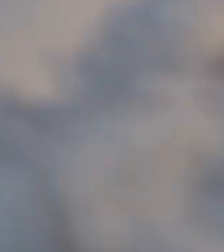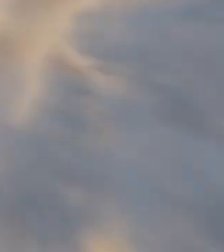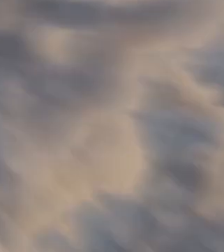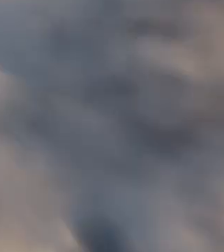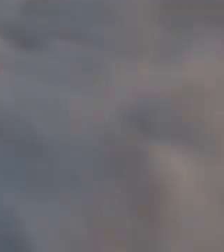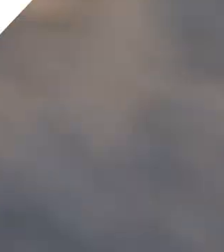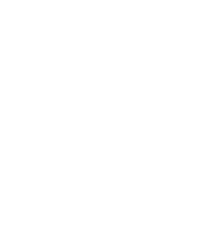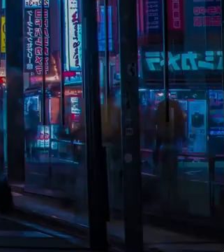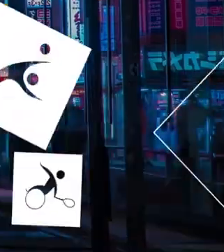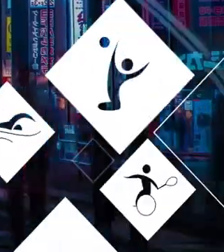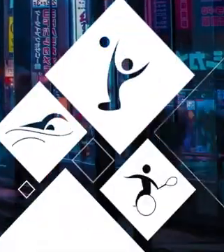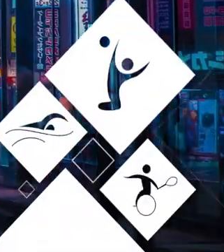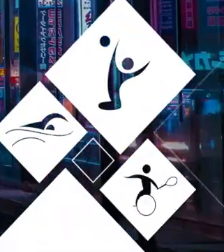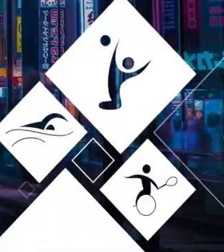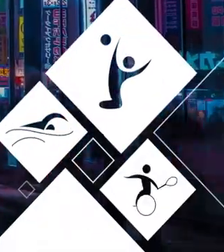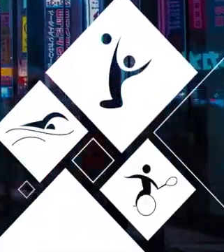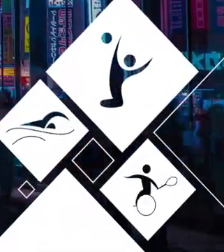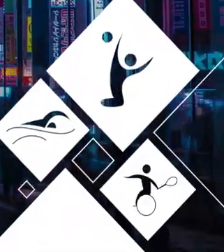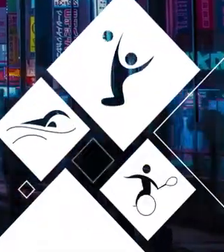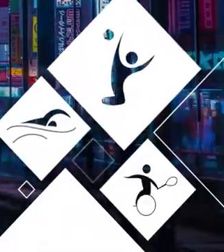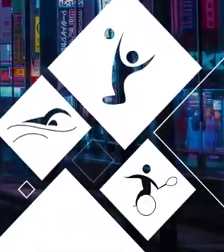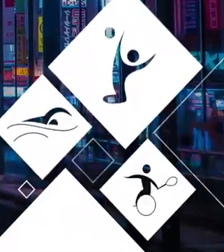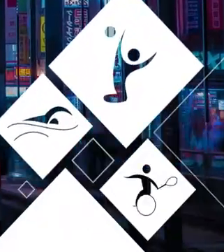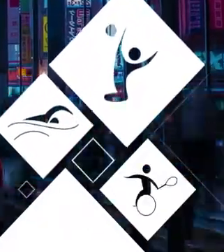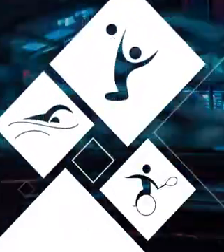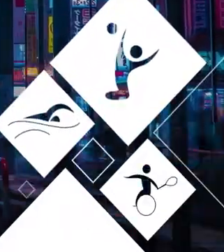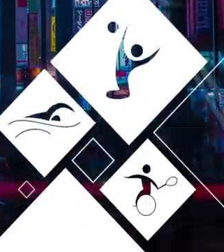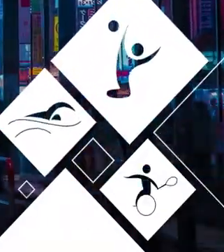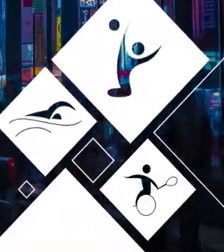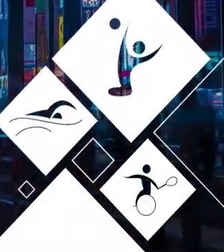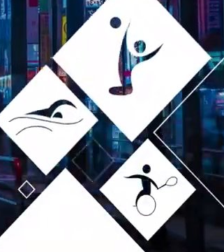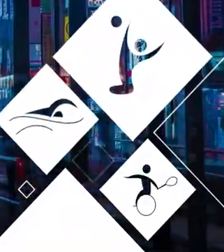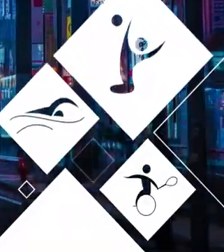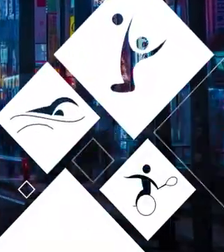revoar!